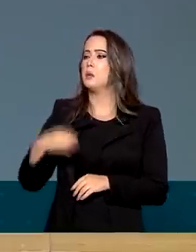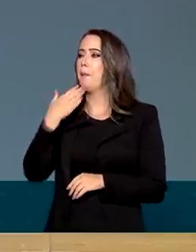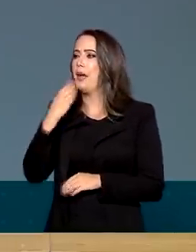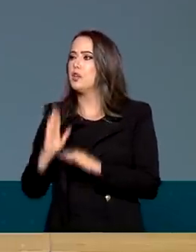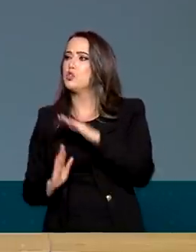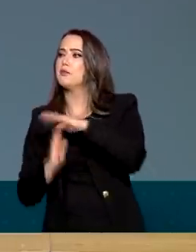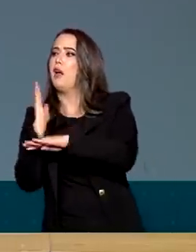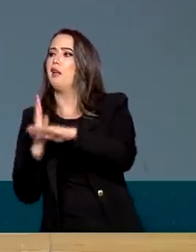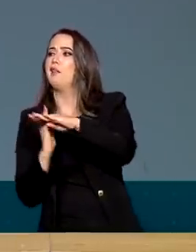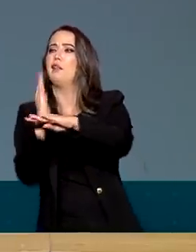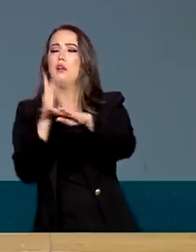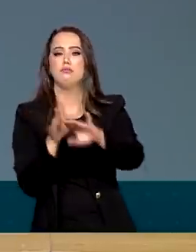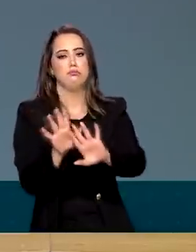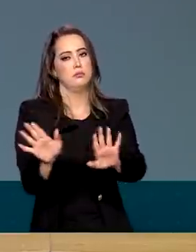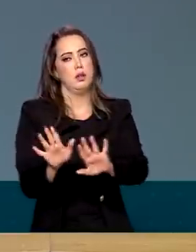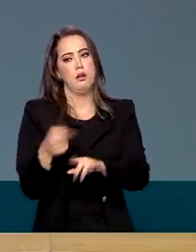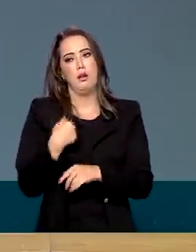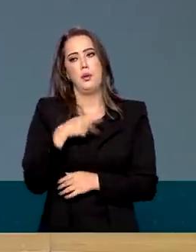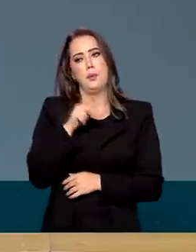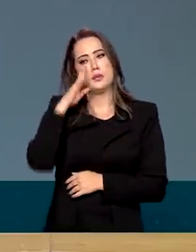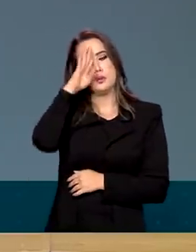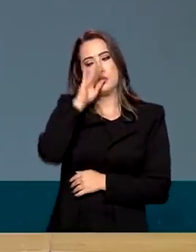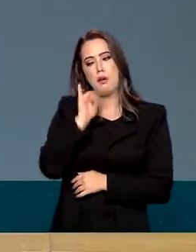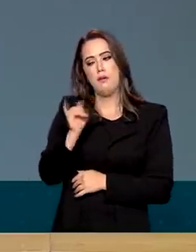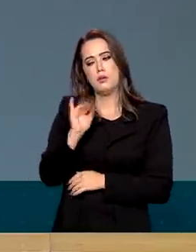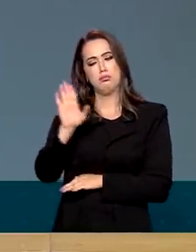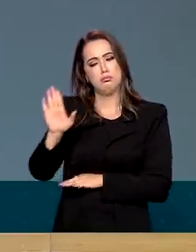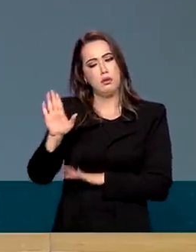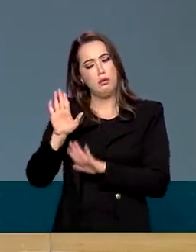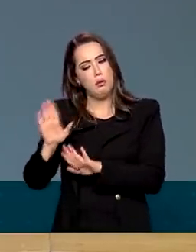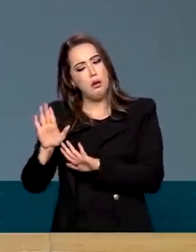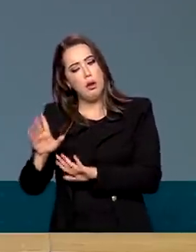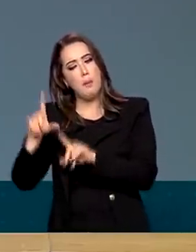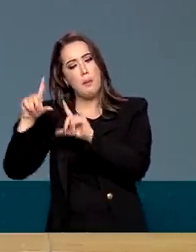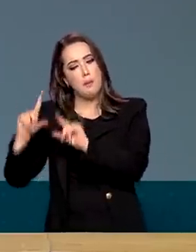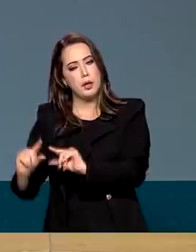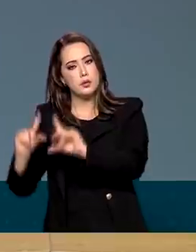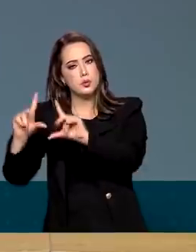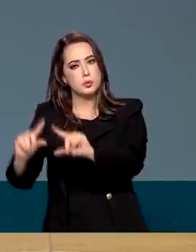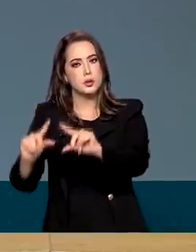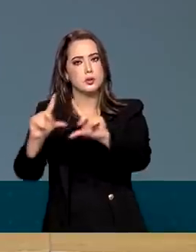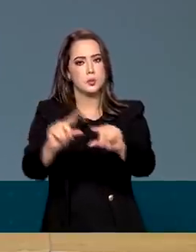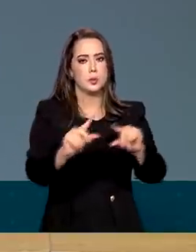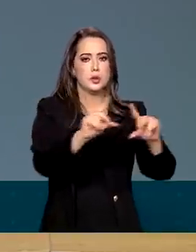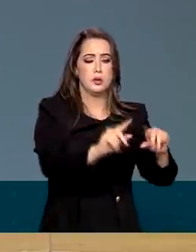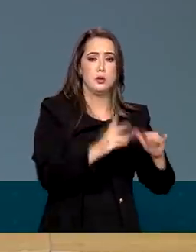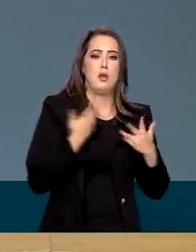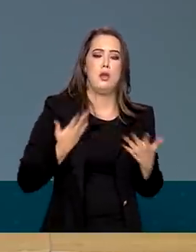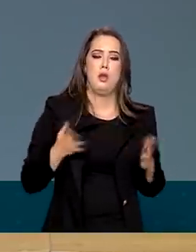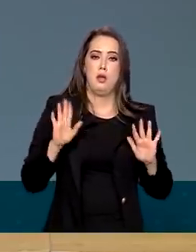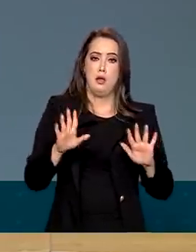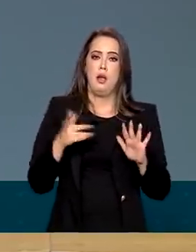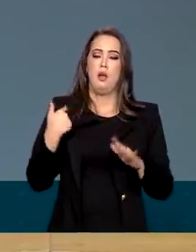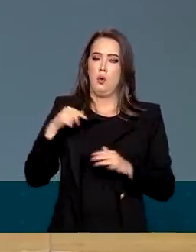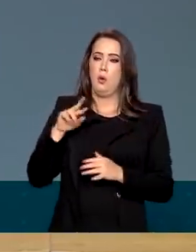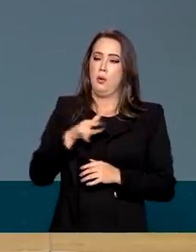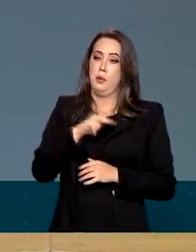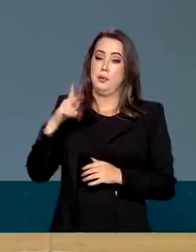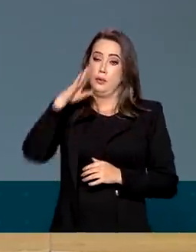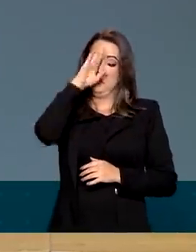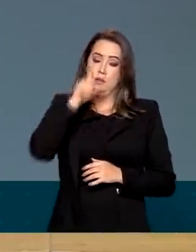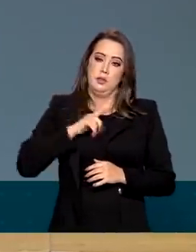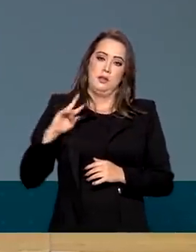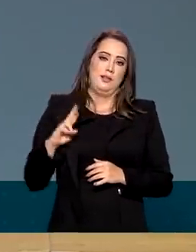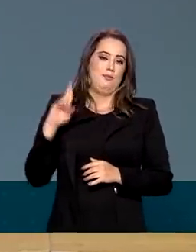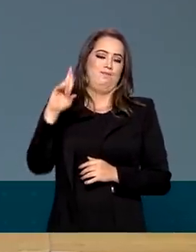ele vem e fala, como é que fica? Pode ser um pouquinho menos? Como é que dá? Pelo menos para isso, para aquilo. Quer dizer, ele tem esse senso de responsabilidade